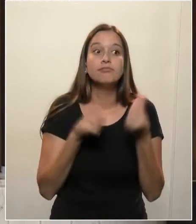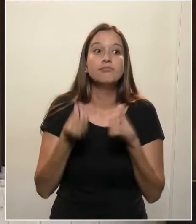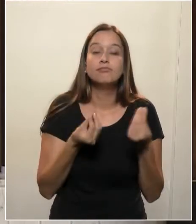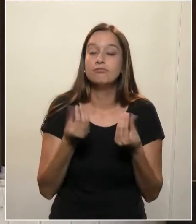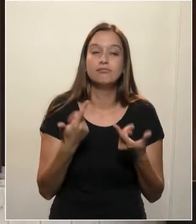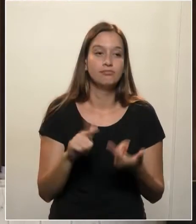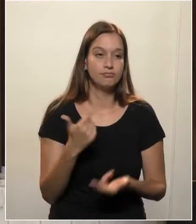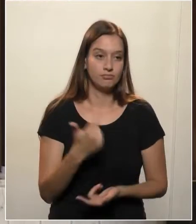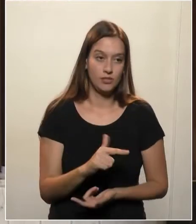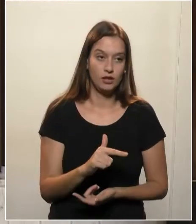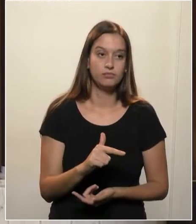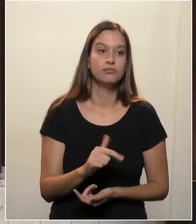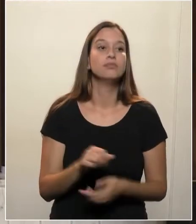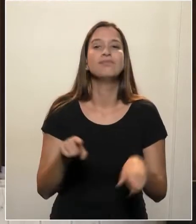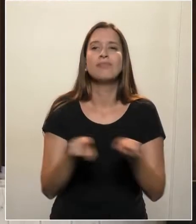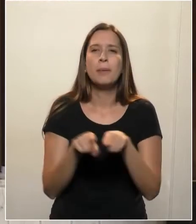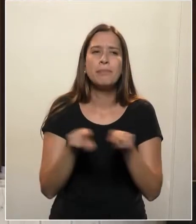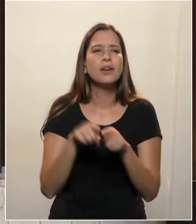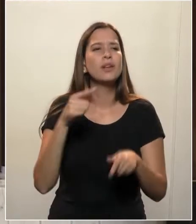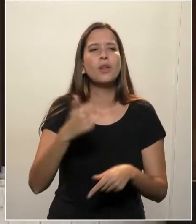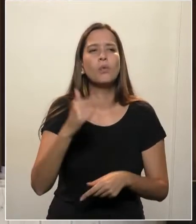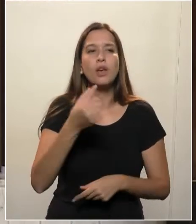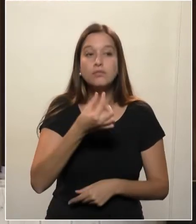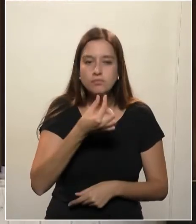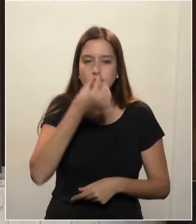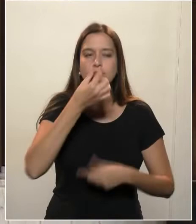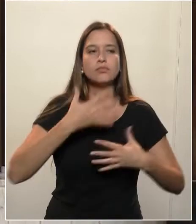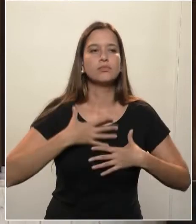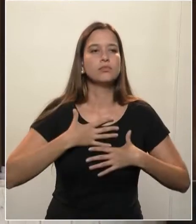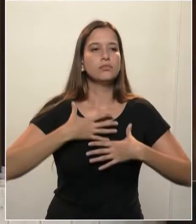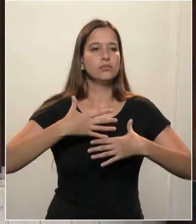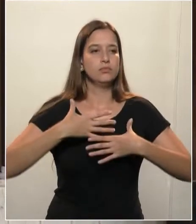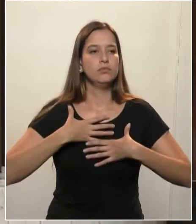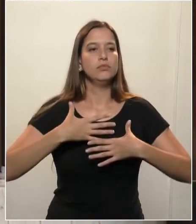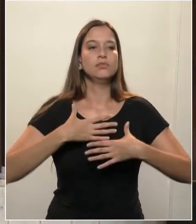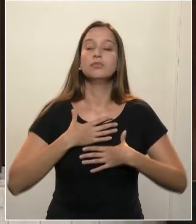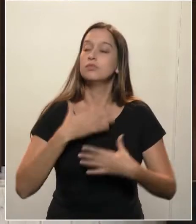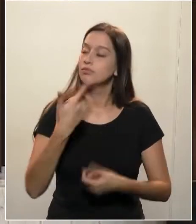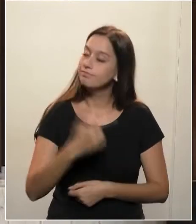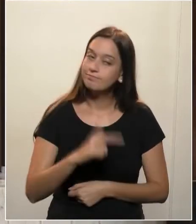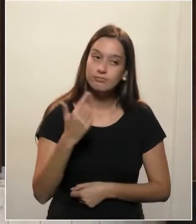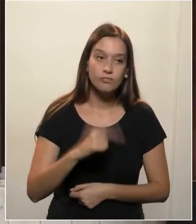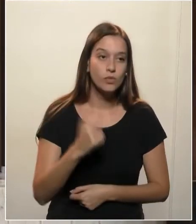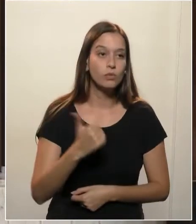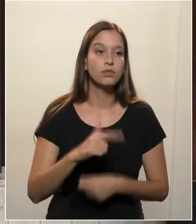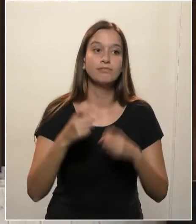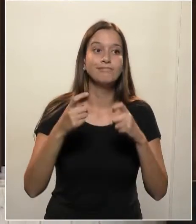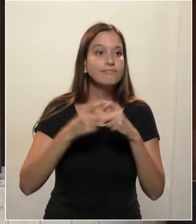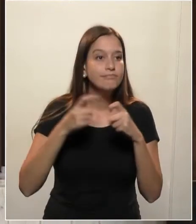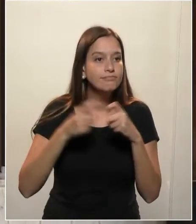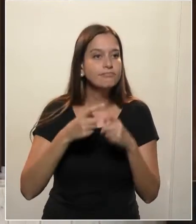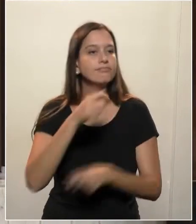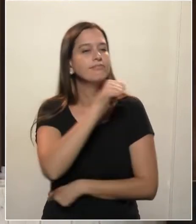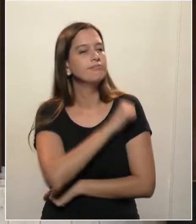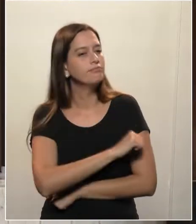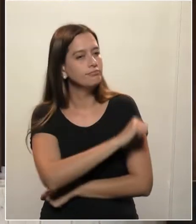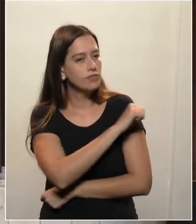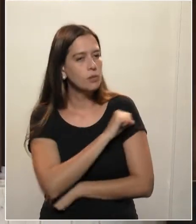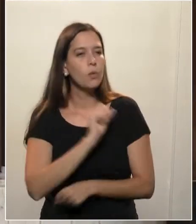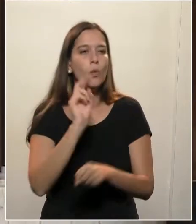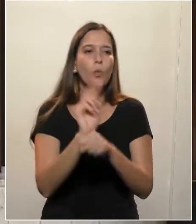respirador suficiente. Não vai ter profissional de saúde suficiente. Então,